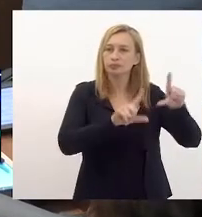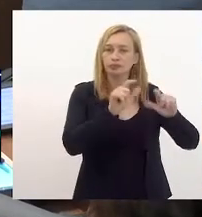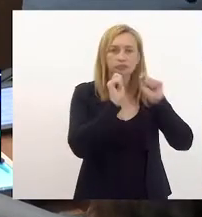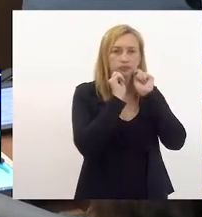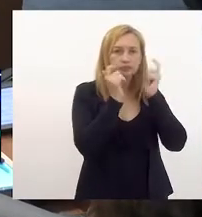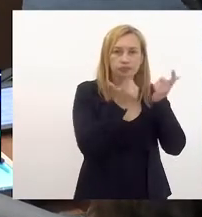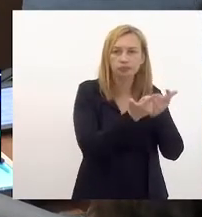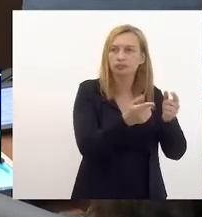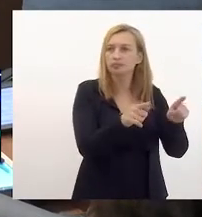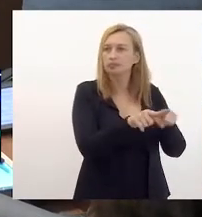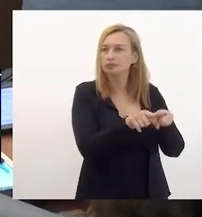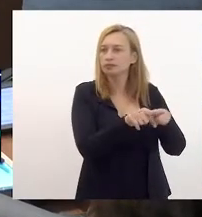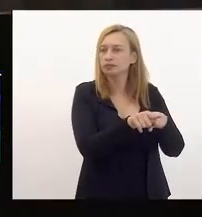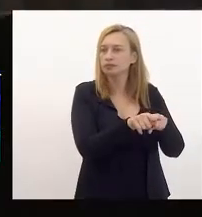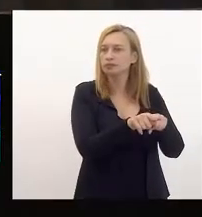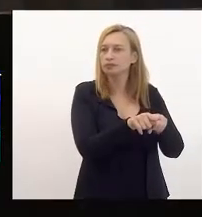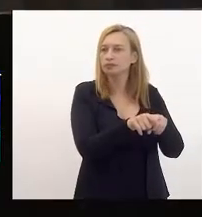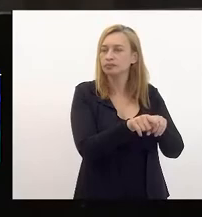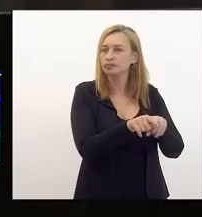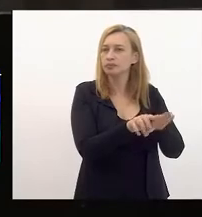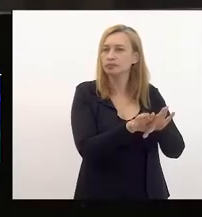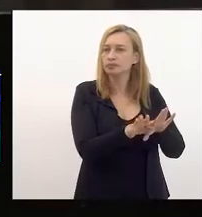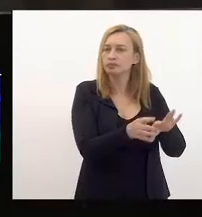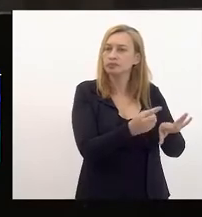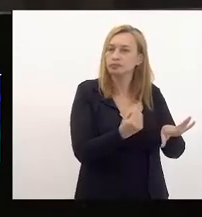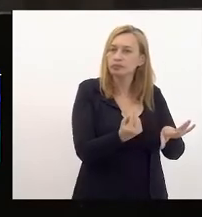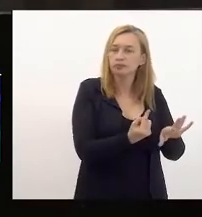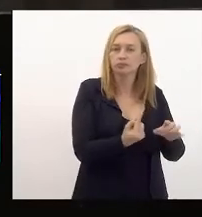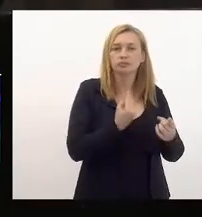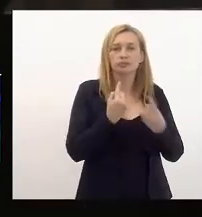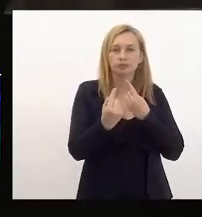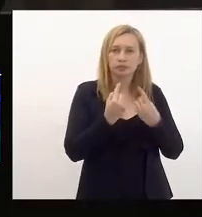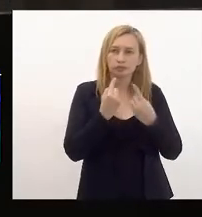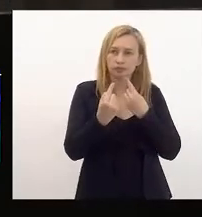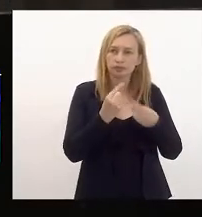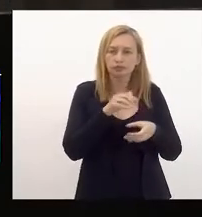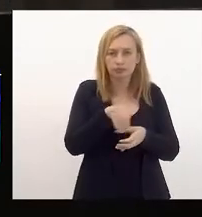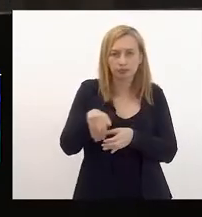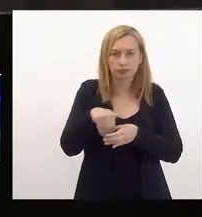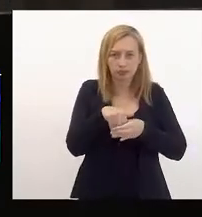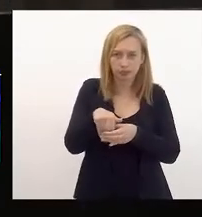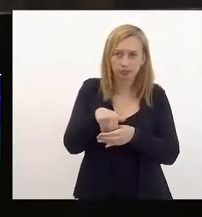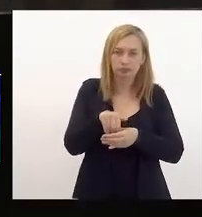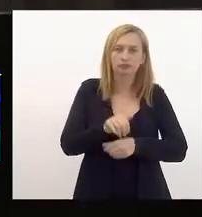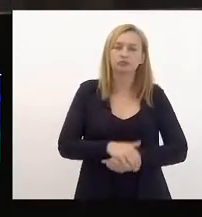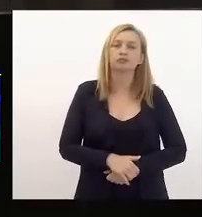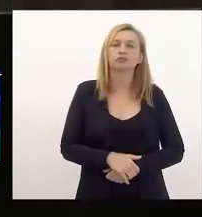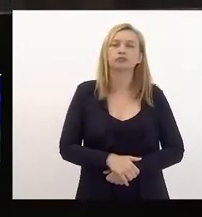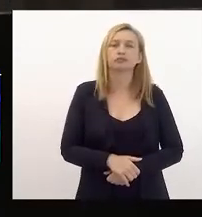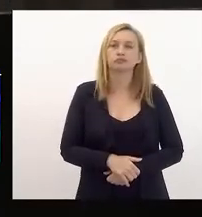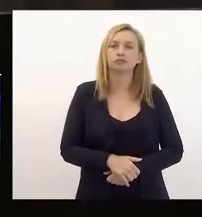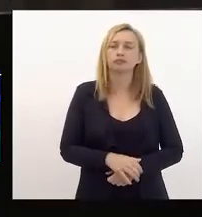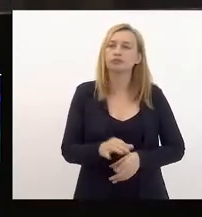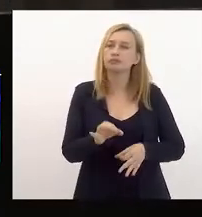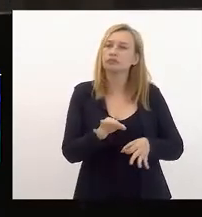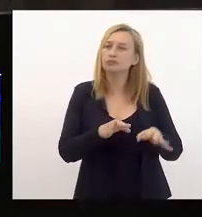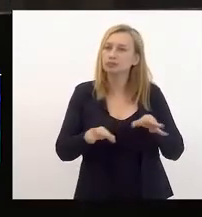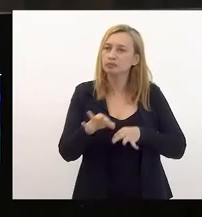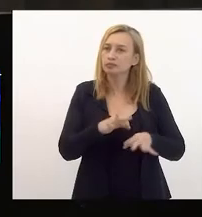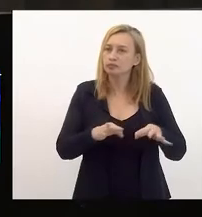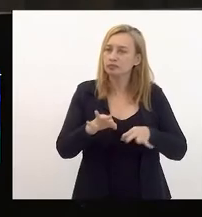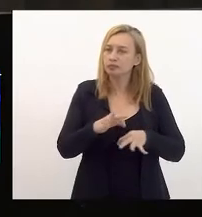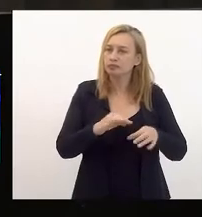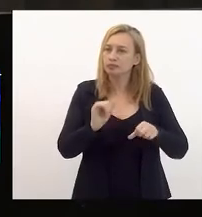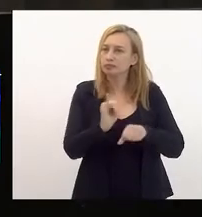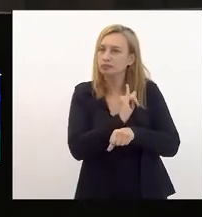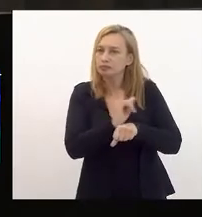Alerje. Estamos em discussão e votação do plano plurianual e da